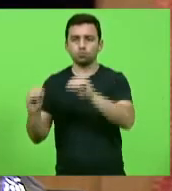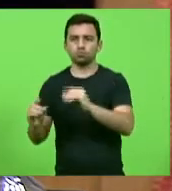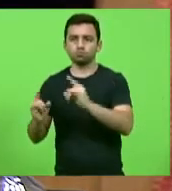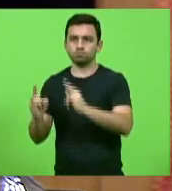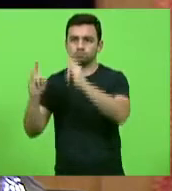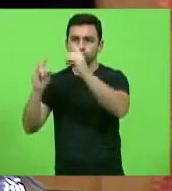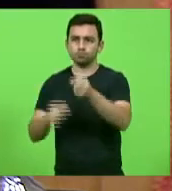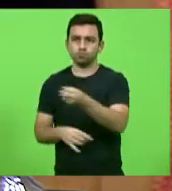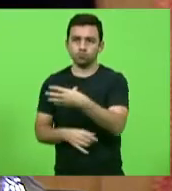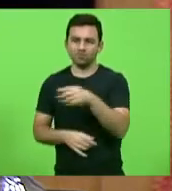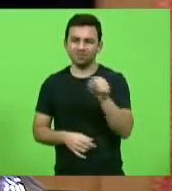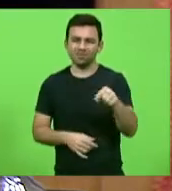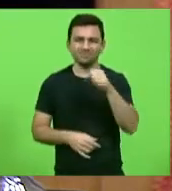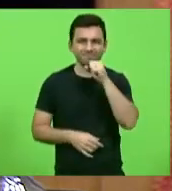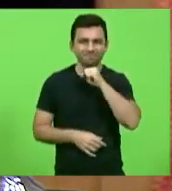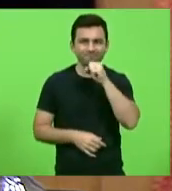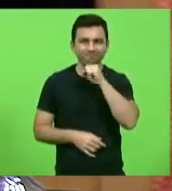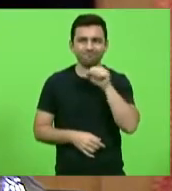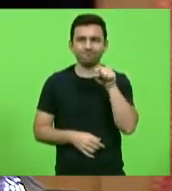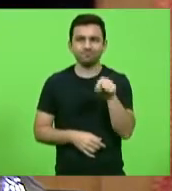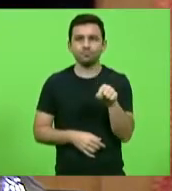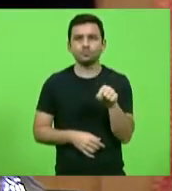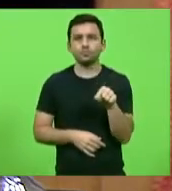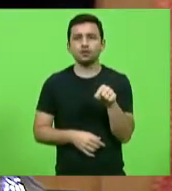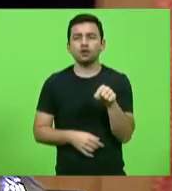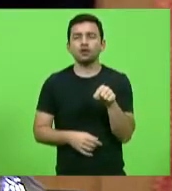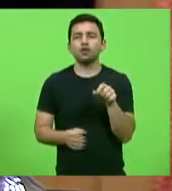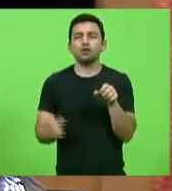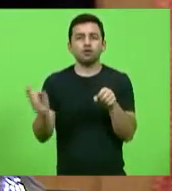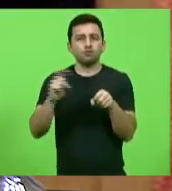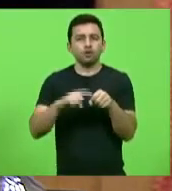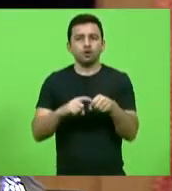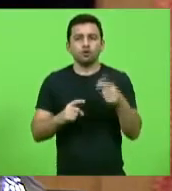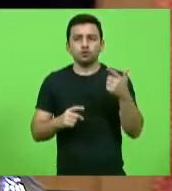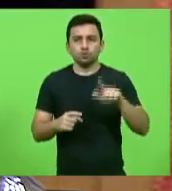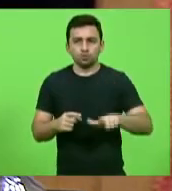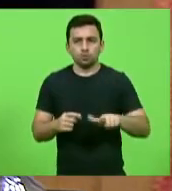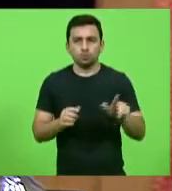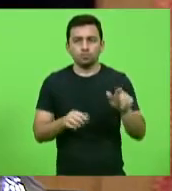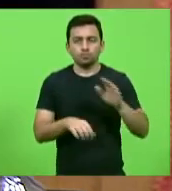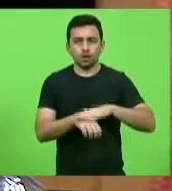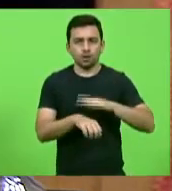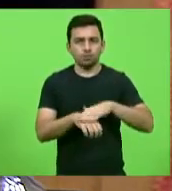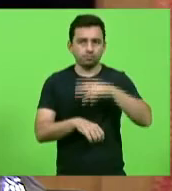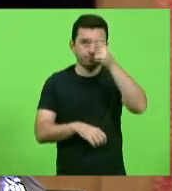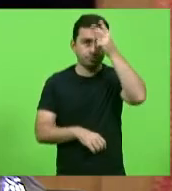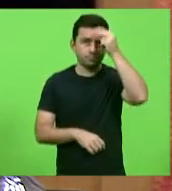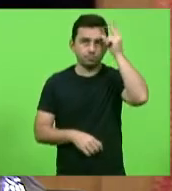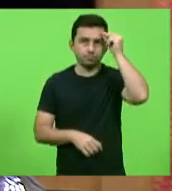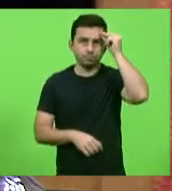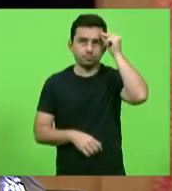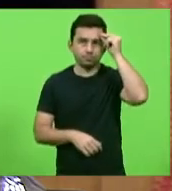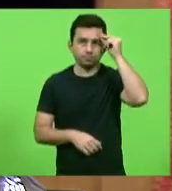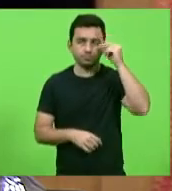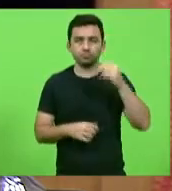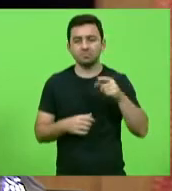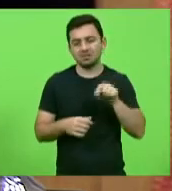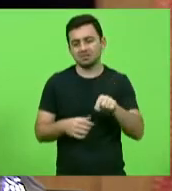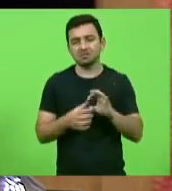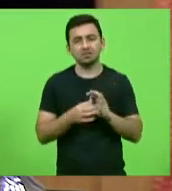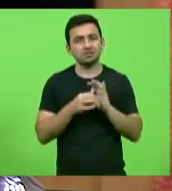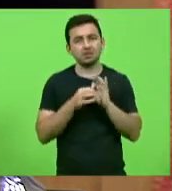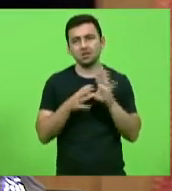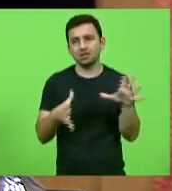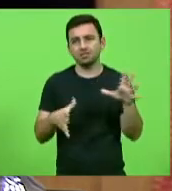aquele prédio antigo volta a ficar sob propriedade da prefeitura e a disposição